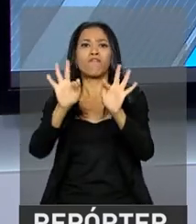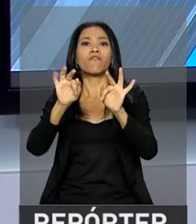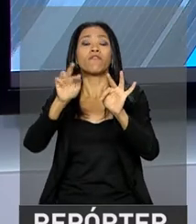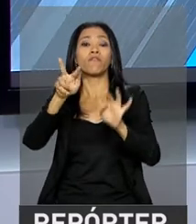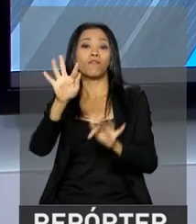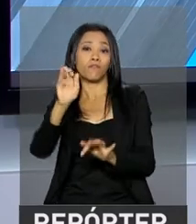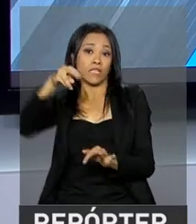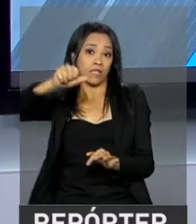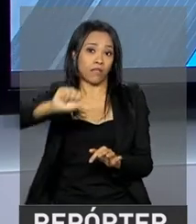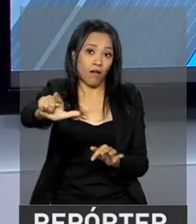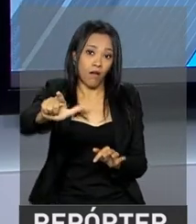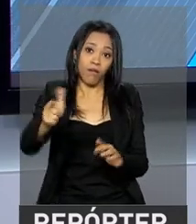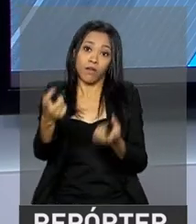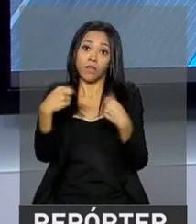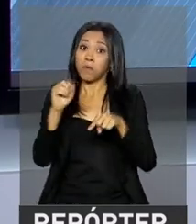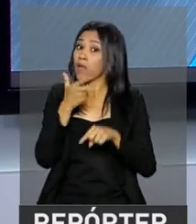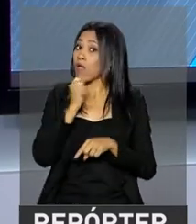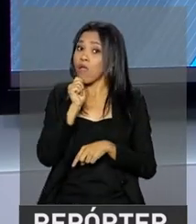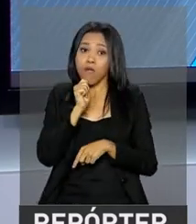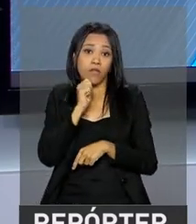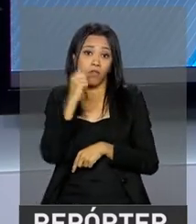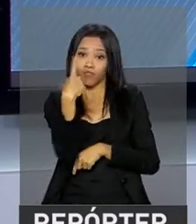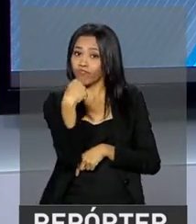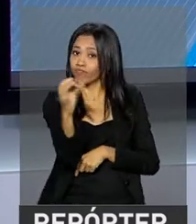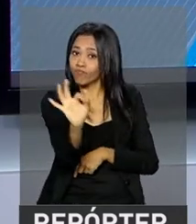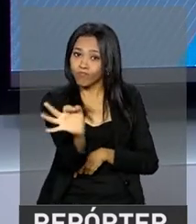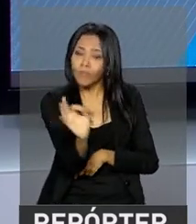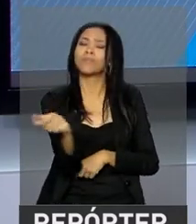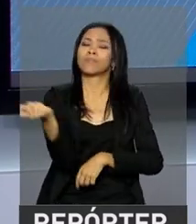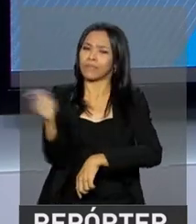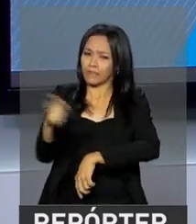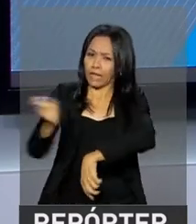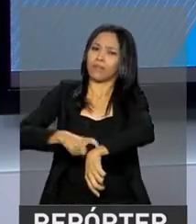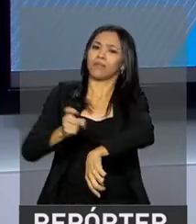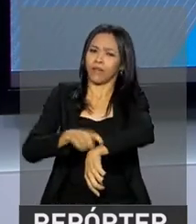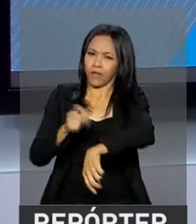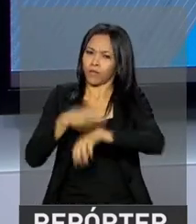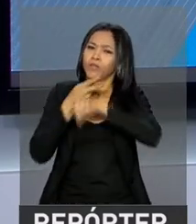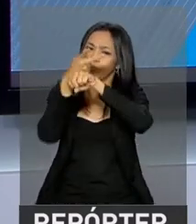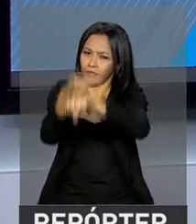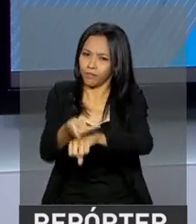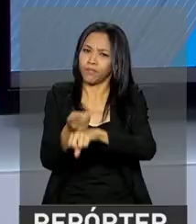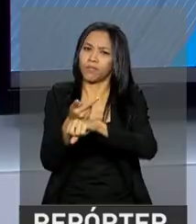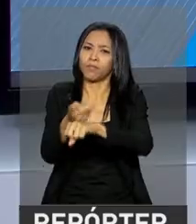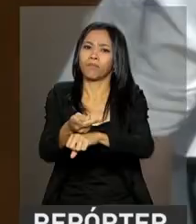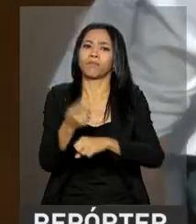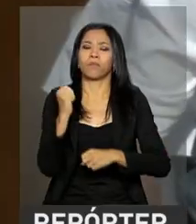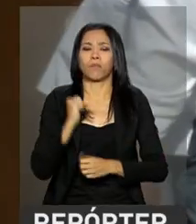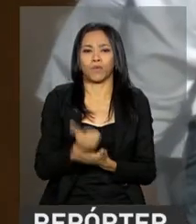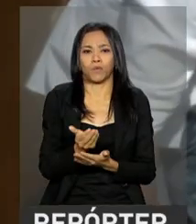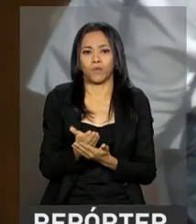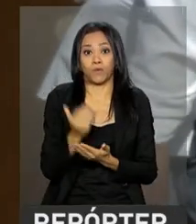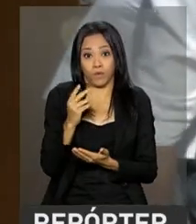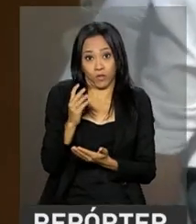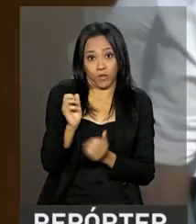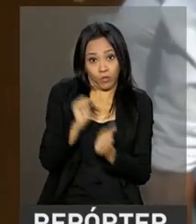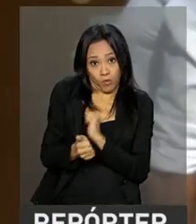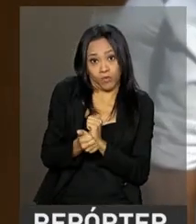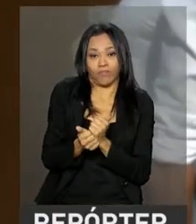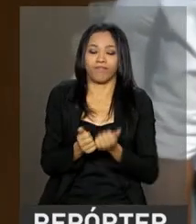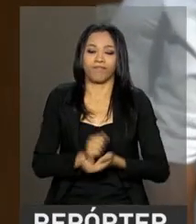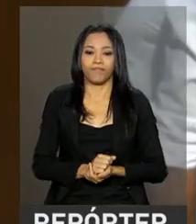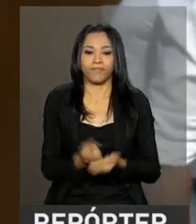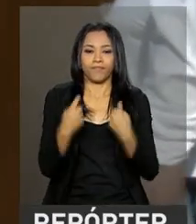Olímpicos. E quem não foi contemplado ainda dá tempo de pleitear uma bolsa. As